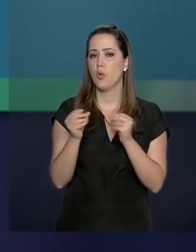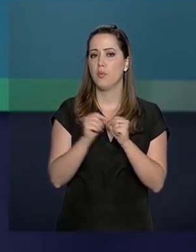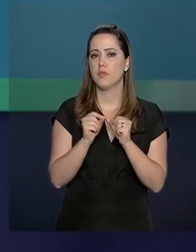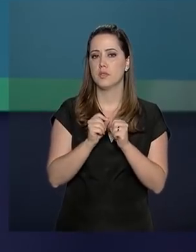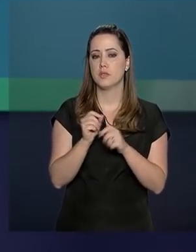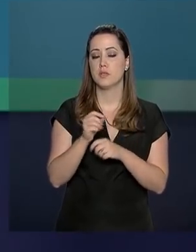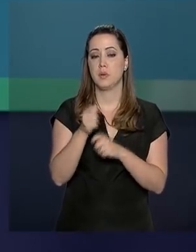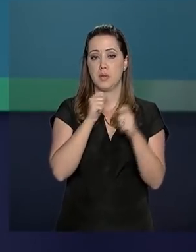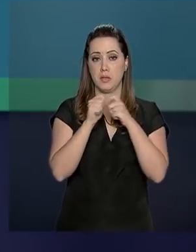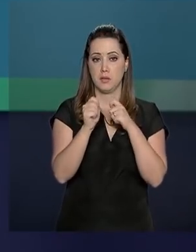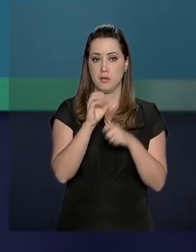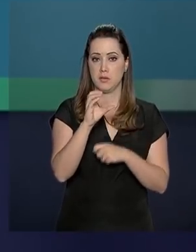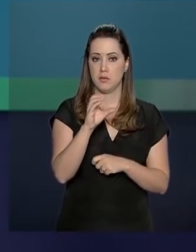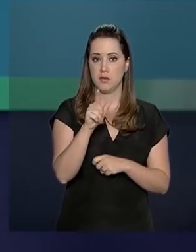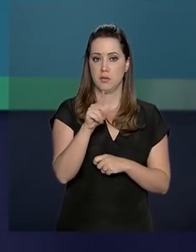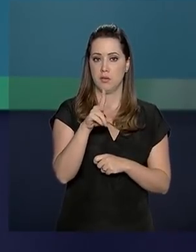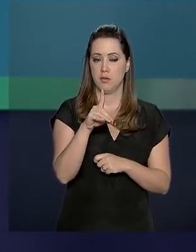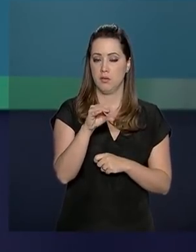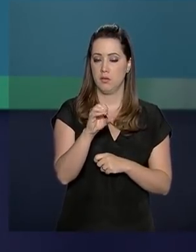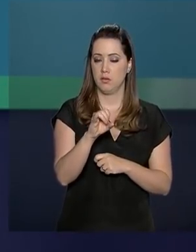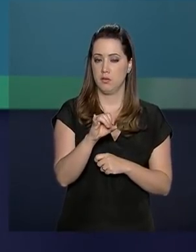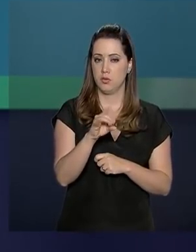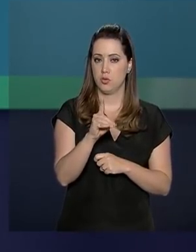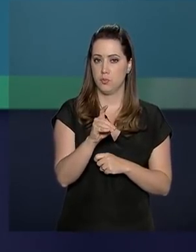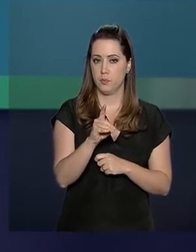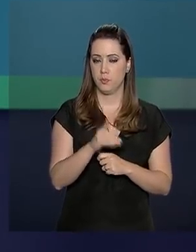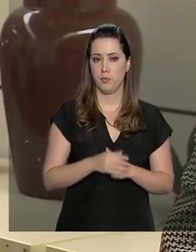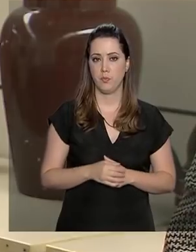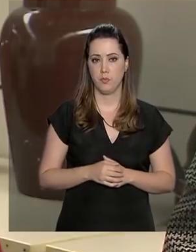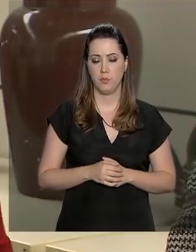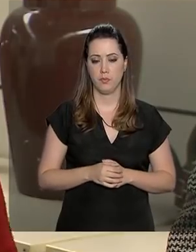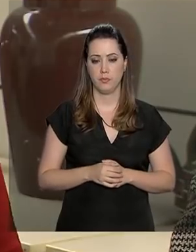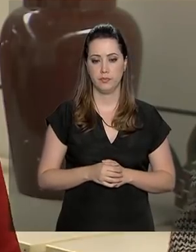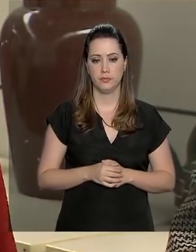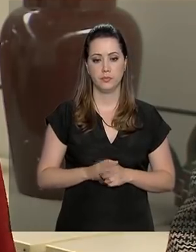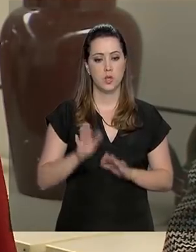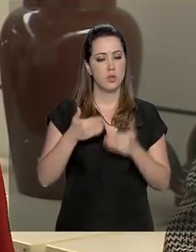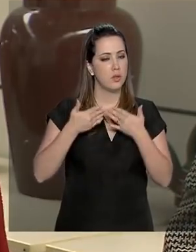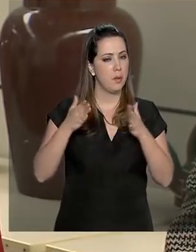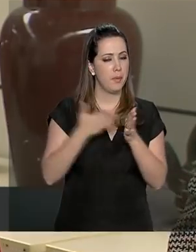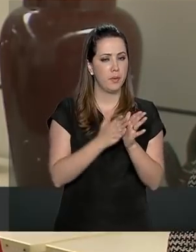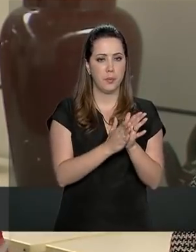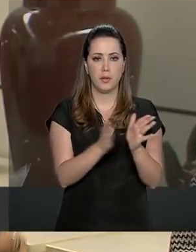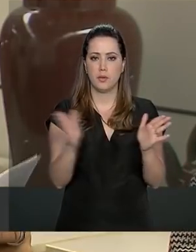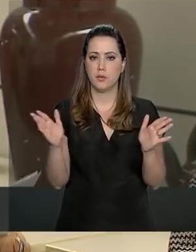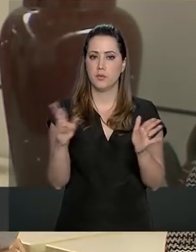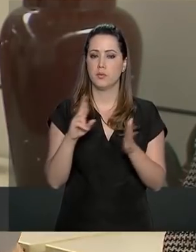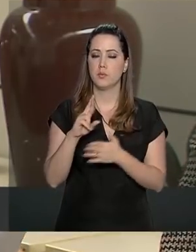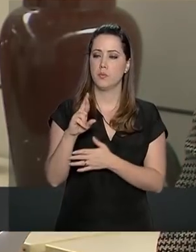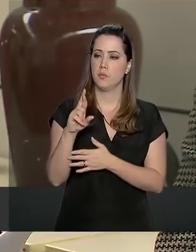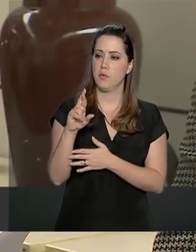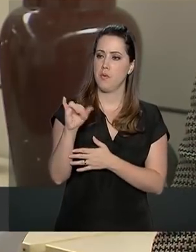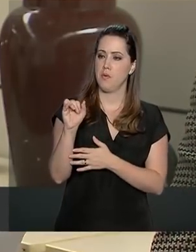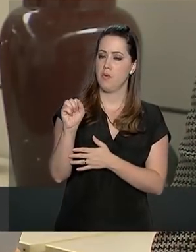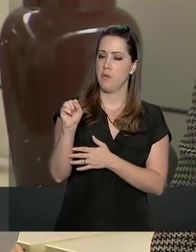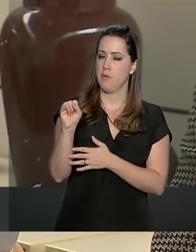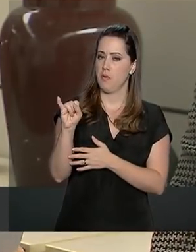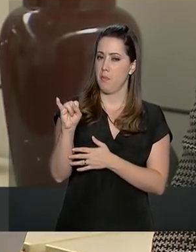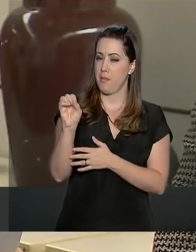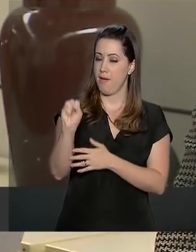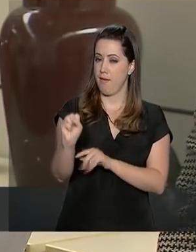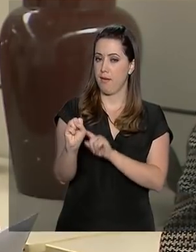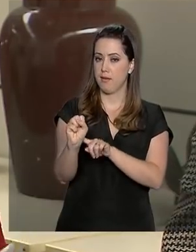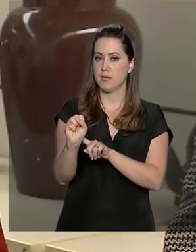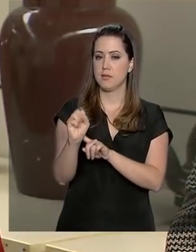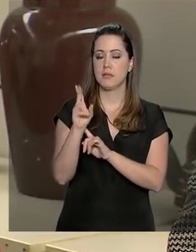fazer na entrevista de Cleide Lopes. Já está aberto o período para a entrega da declaração da